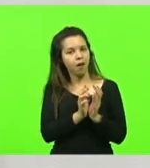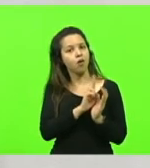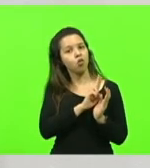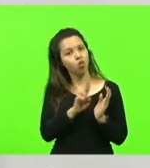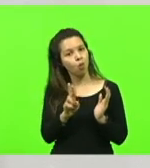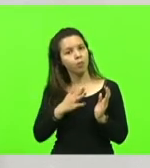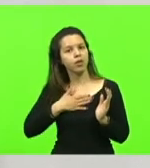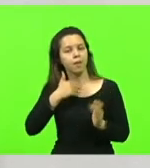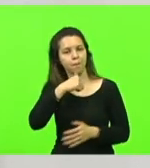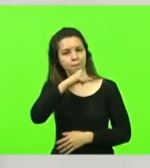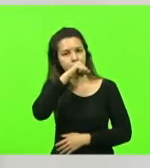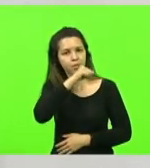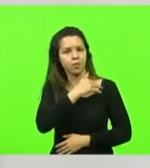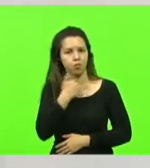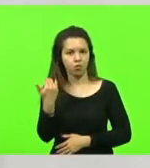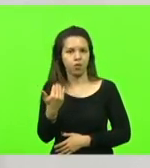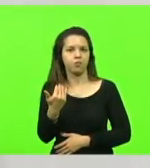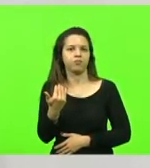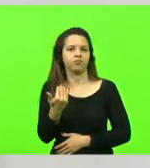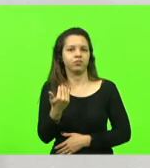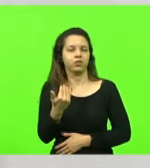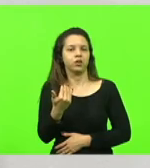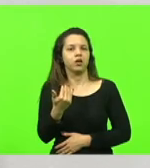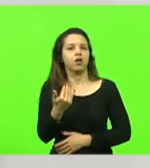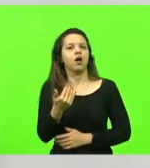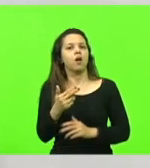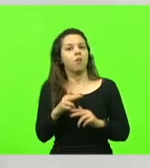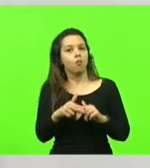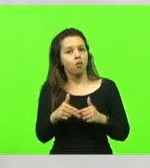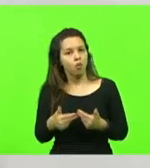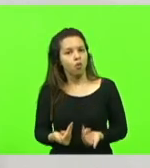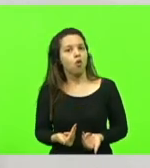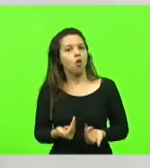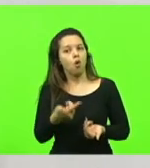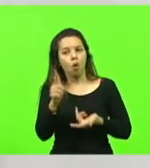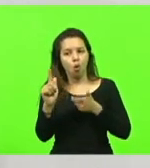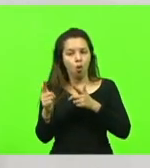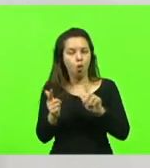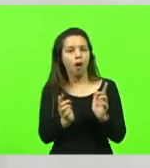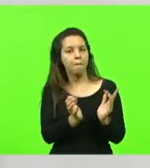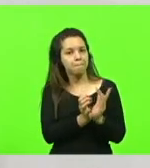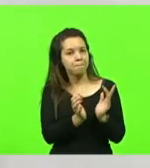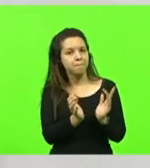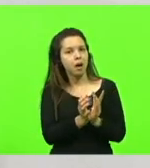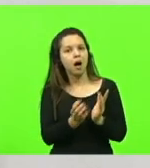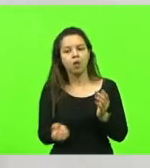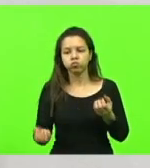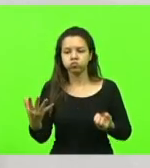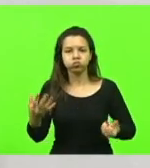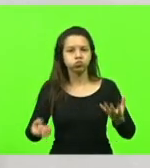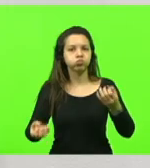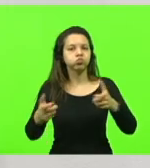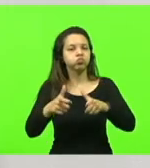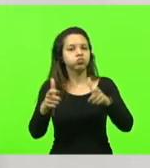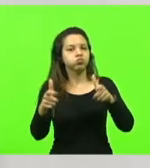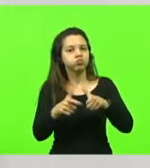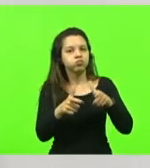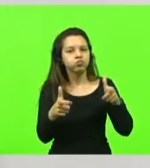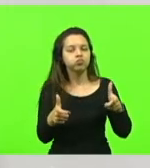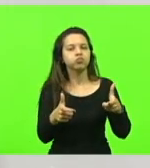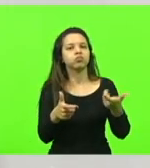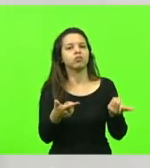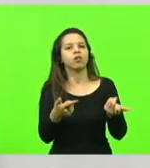depois disso, tantas outras APAIs surgiram no Estado, com aquela semente de Brusque, com aquela semente de Florianópolis